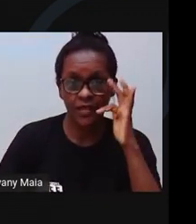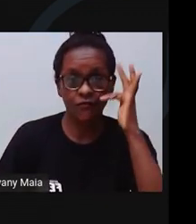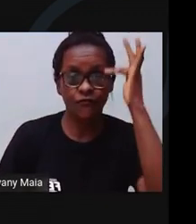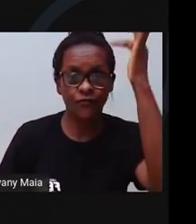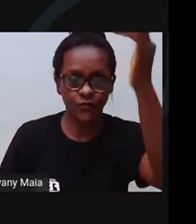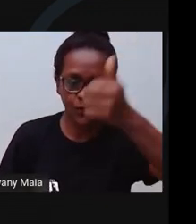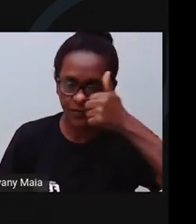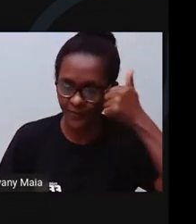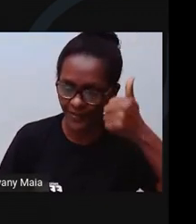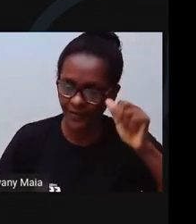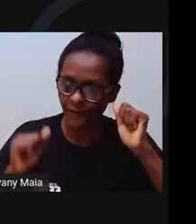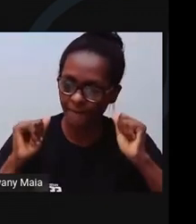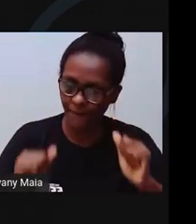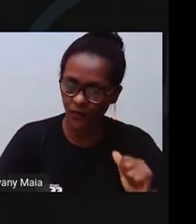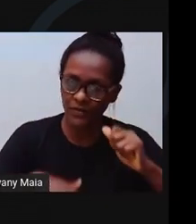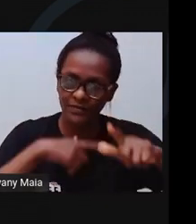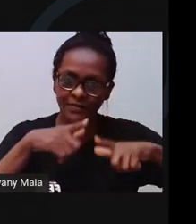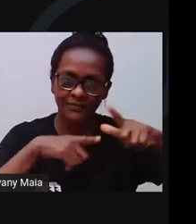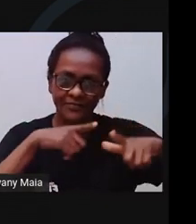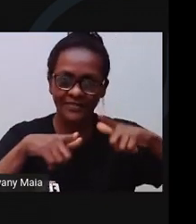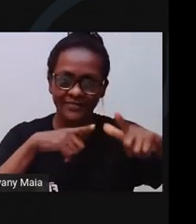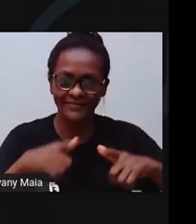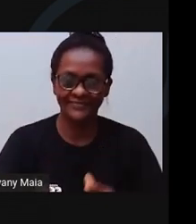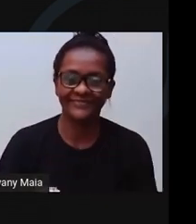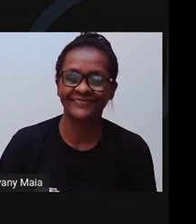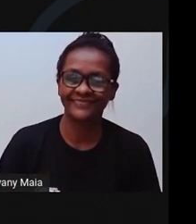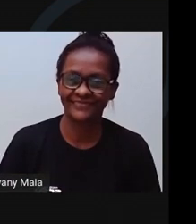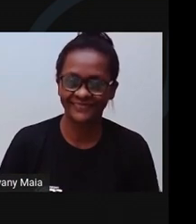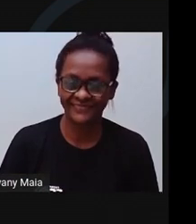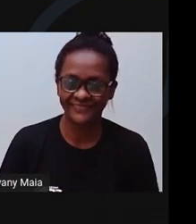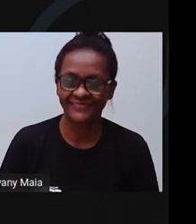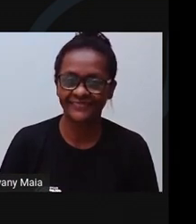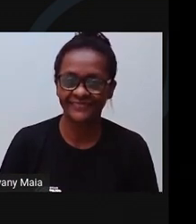quase nada. Uma campanha da Justiça do Trabalho.